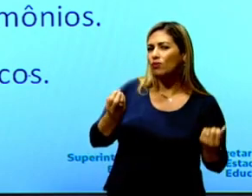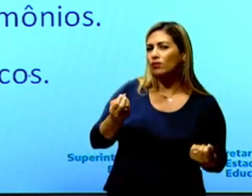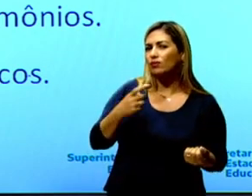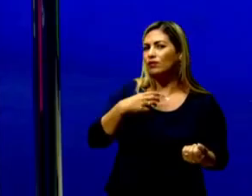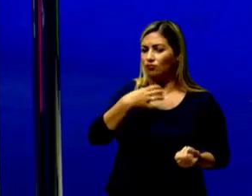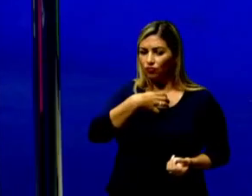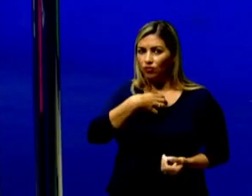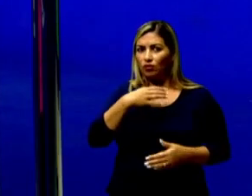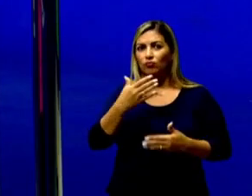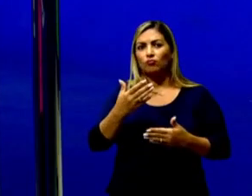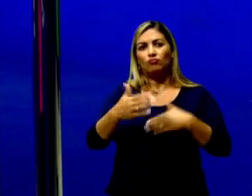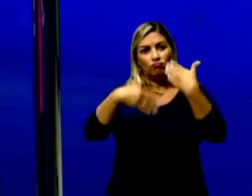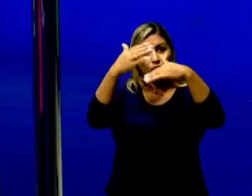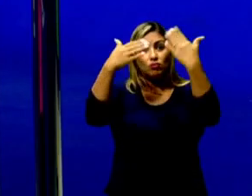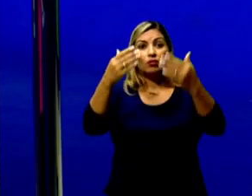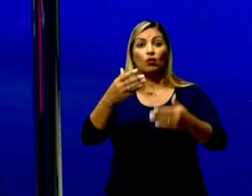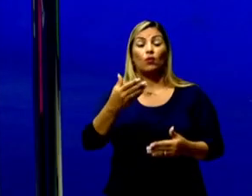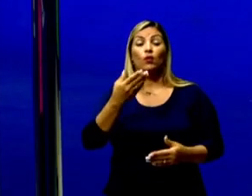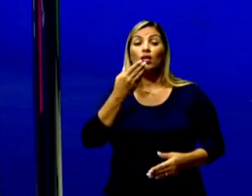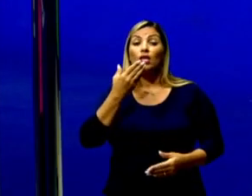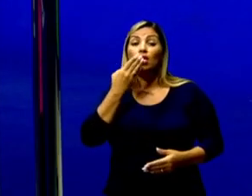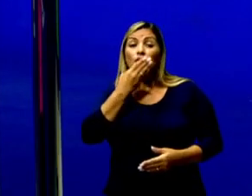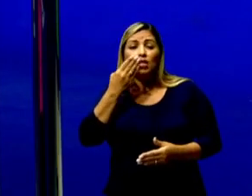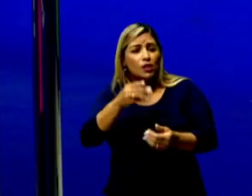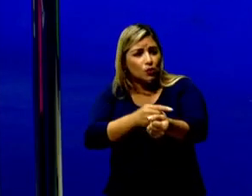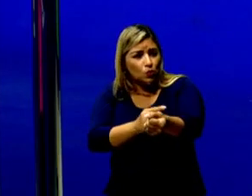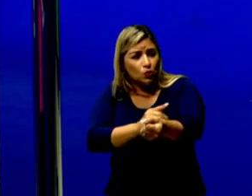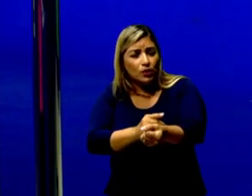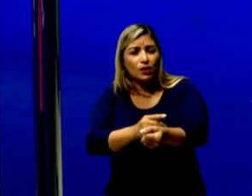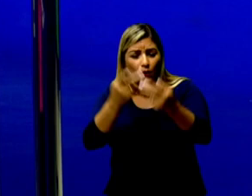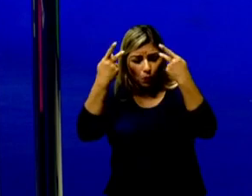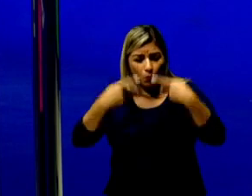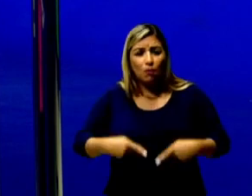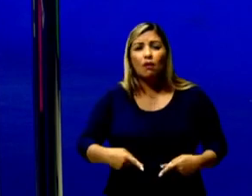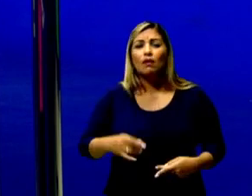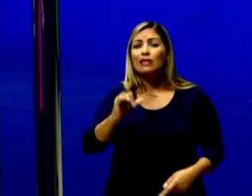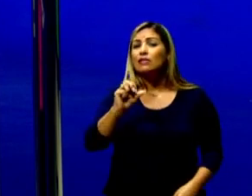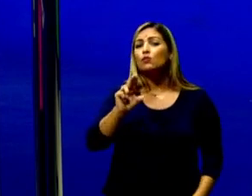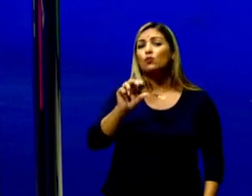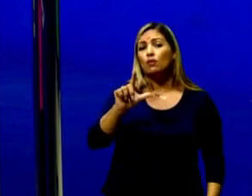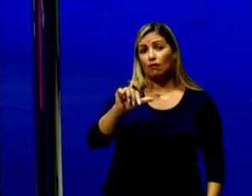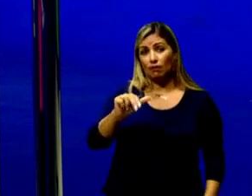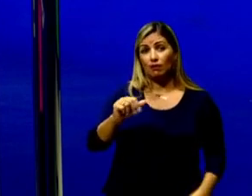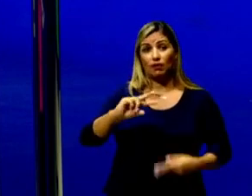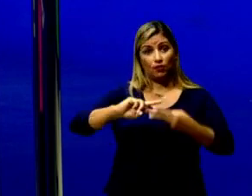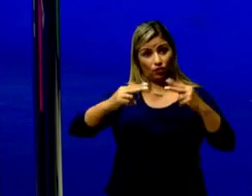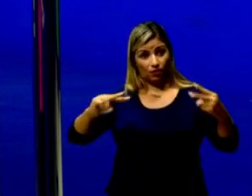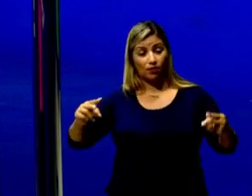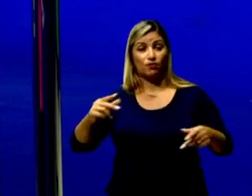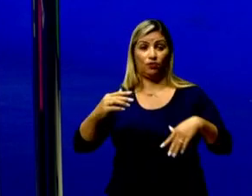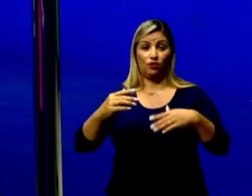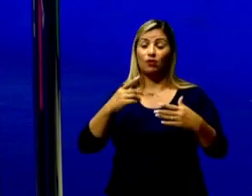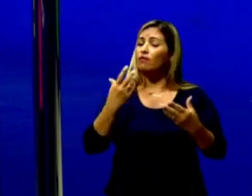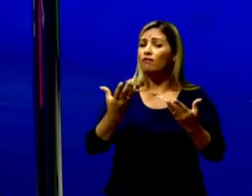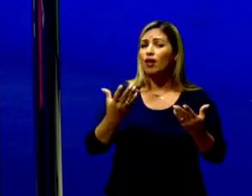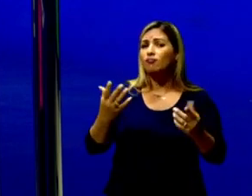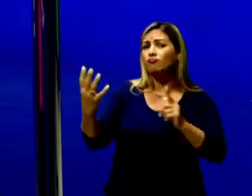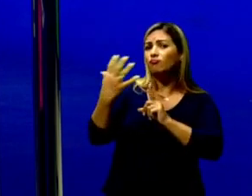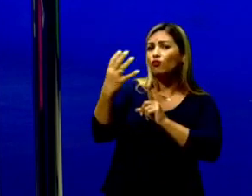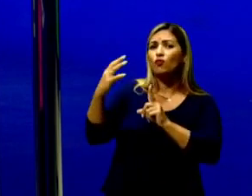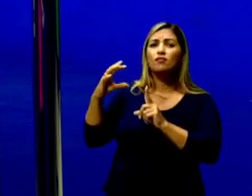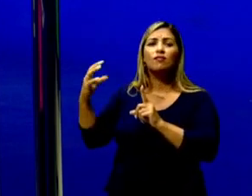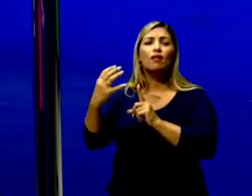forma de produção de insulina humana a partir de técnicas da engenharia genética. Isso vai refletir diretamente no quê?